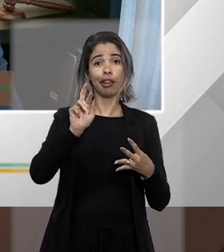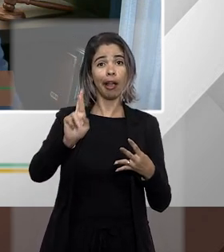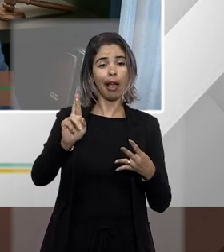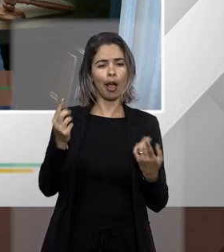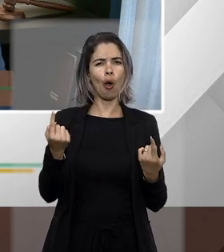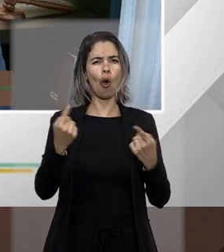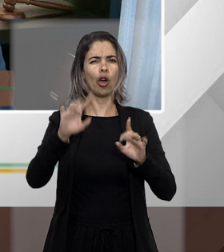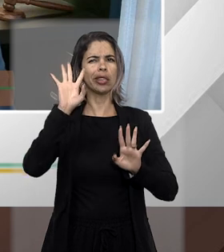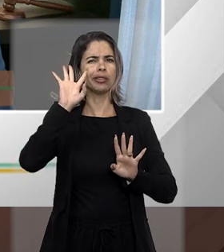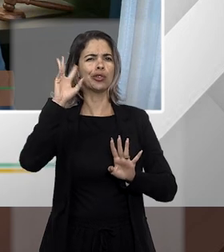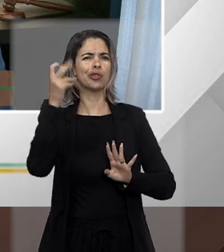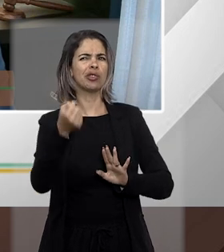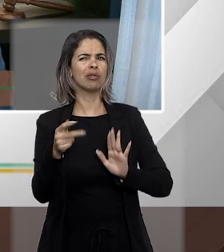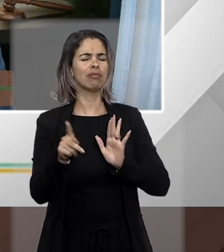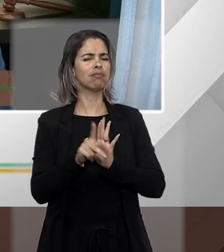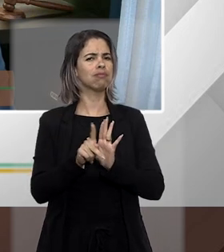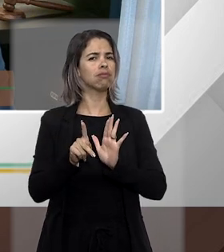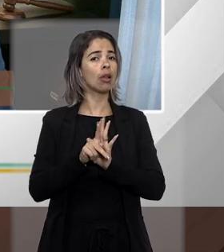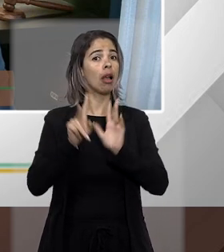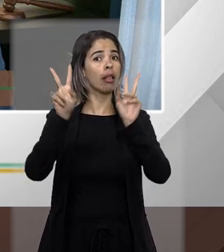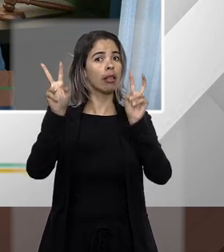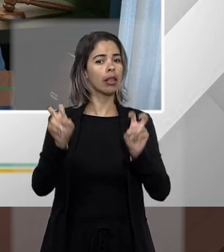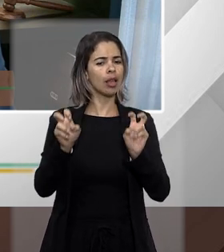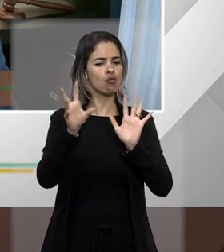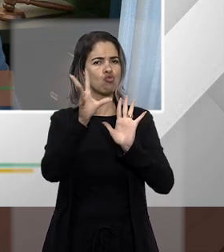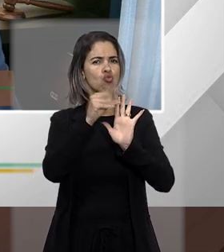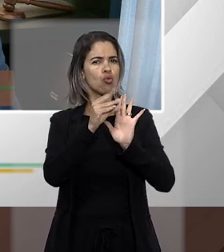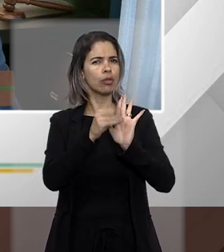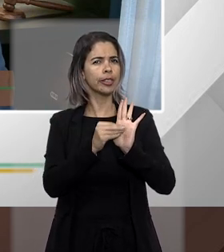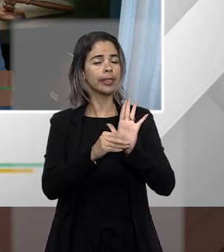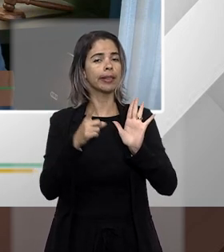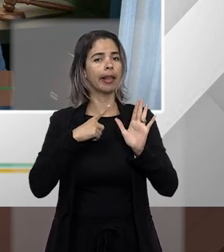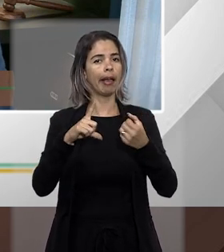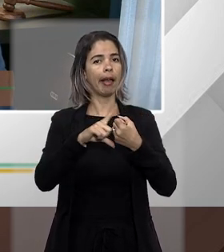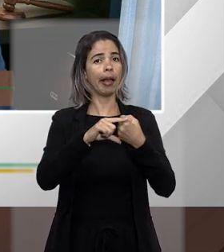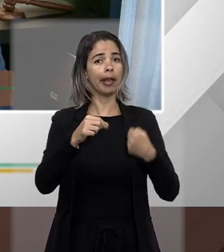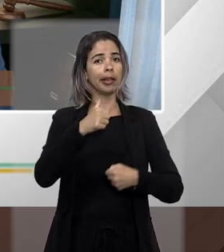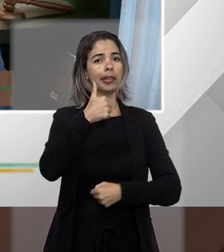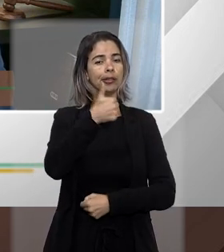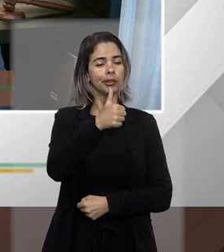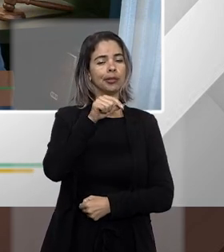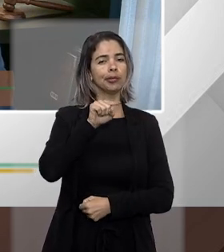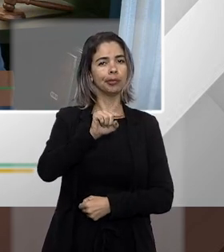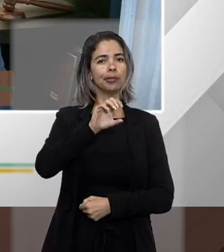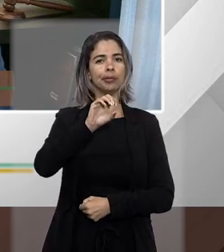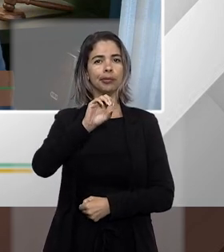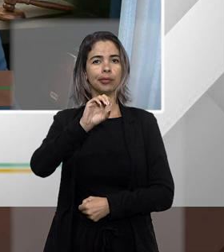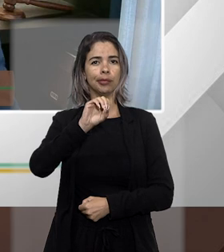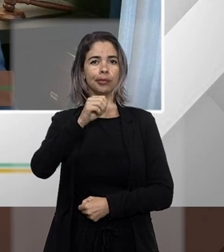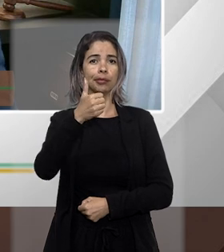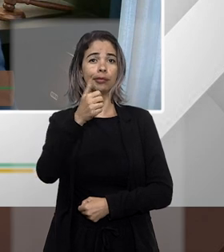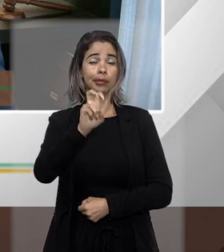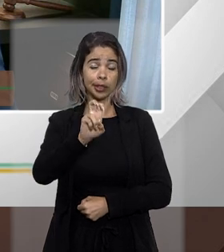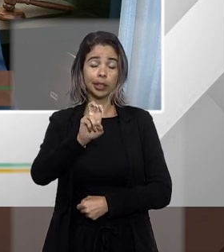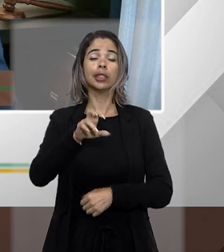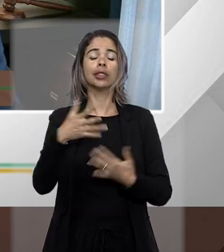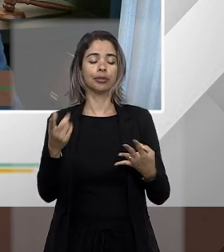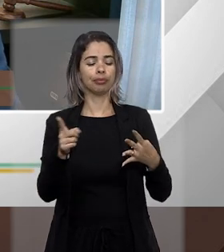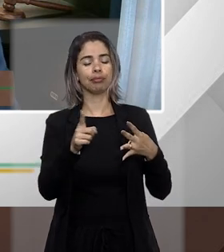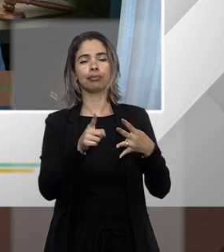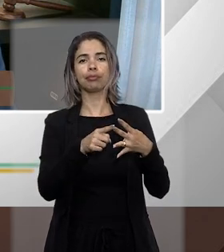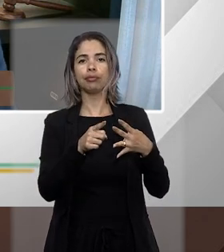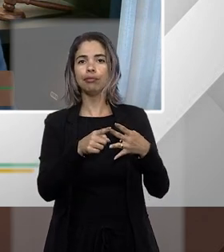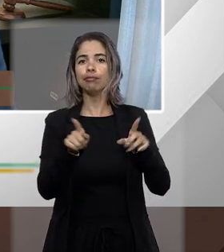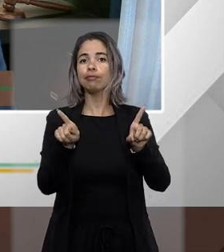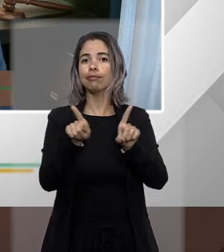cujo conteúdo esteja previsto no artigo 1015 do CPC cabe sentença da ou cabe sentença cabe